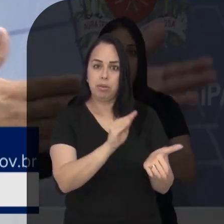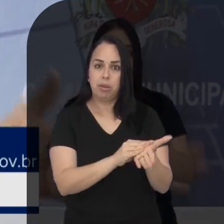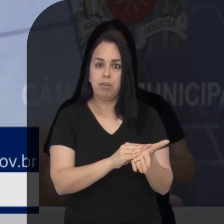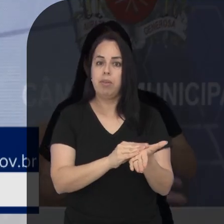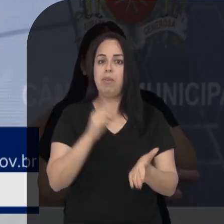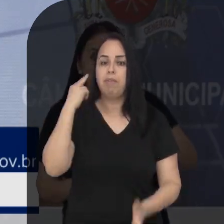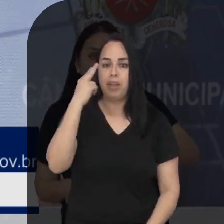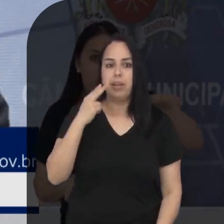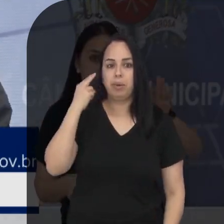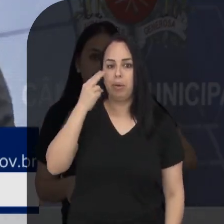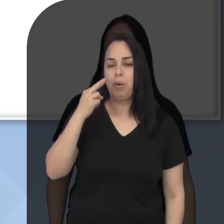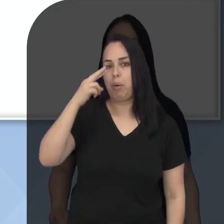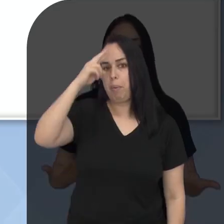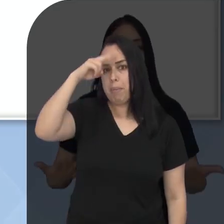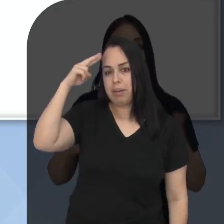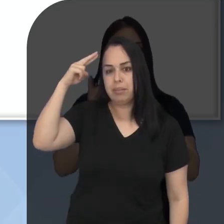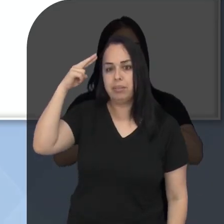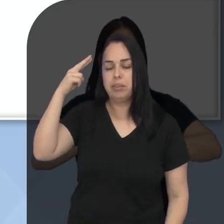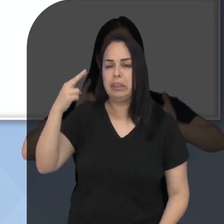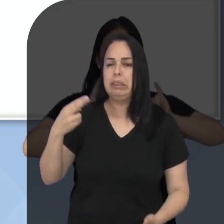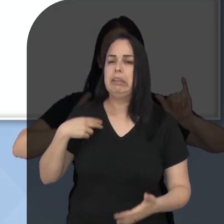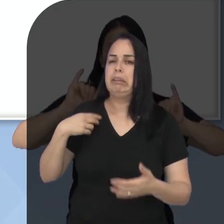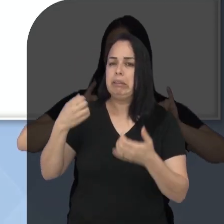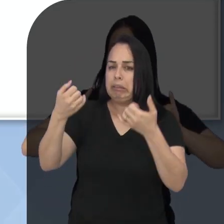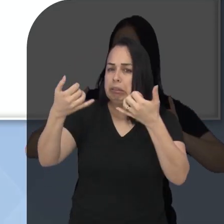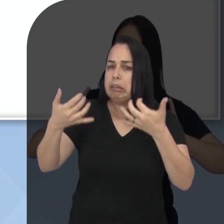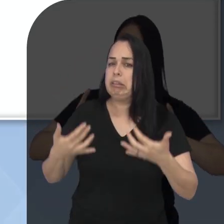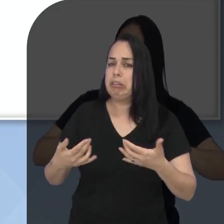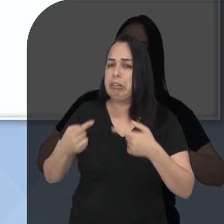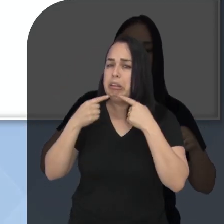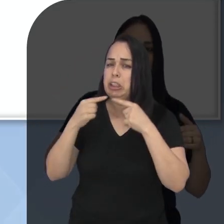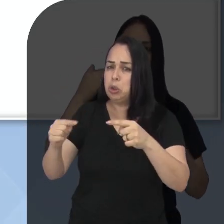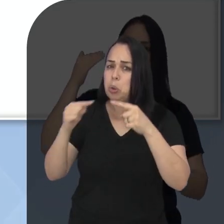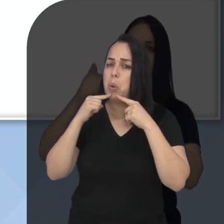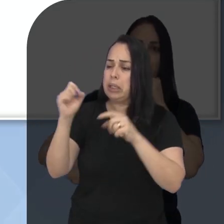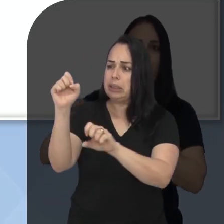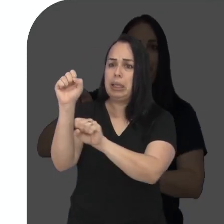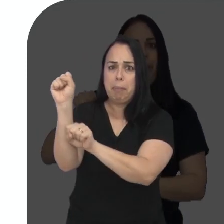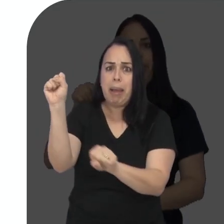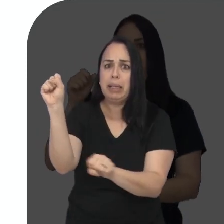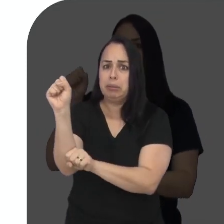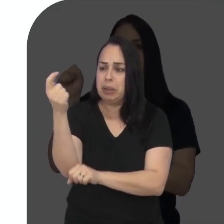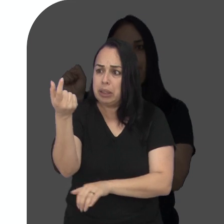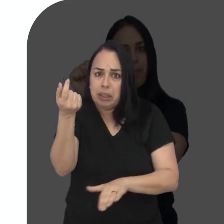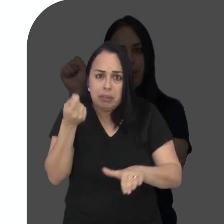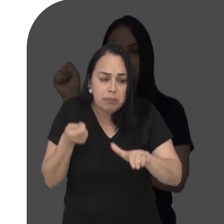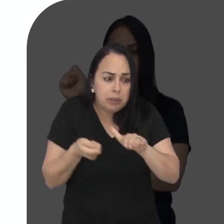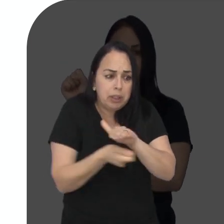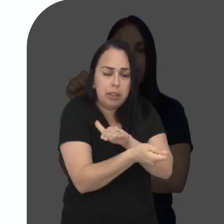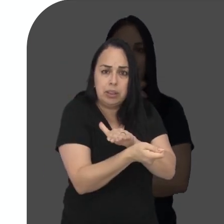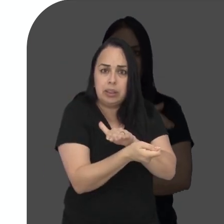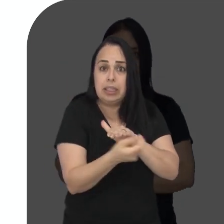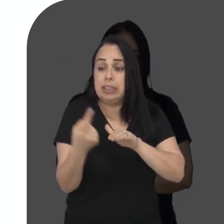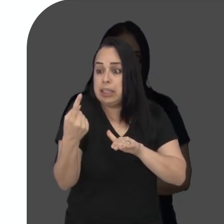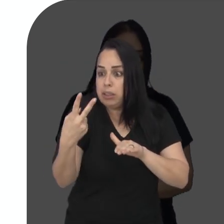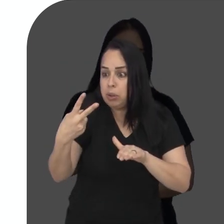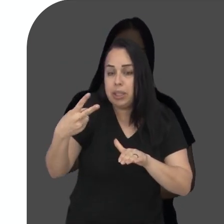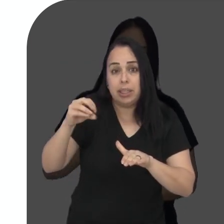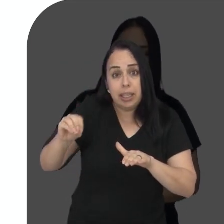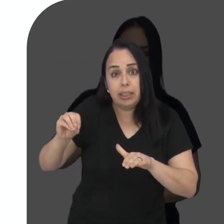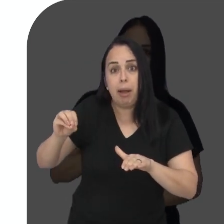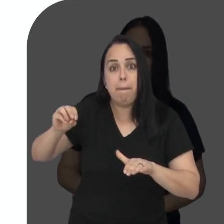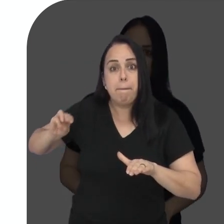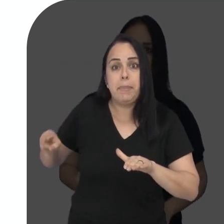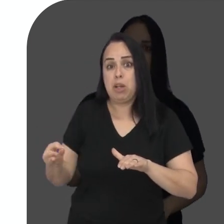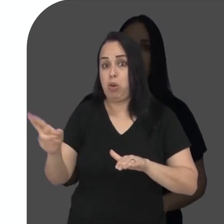o vereador Roberto Chagas criticou o investimento da Sabesp na cidade, que será destinado à Zona Norte. Segundo o parlamentar, dos 130